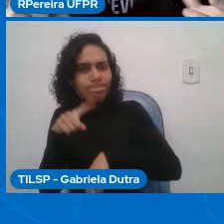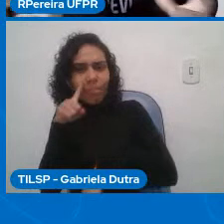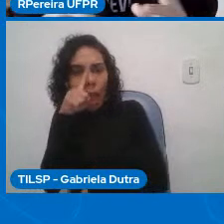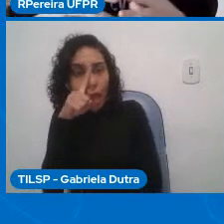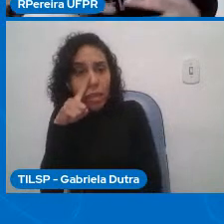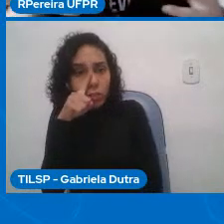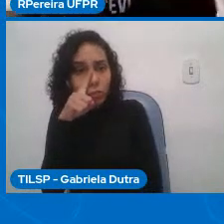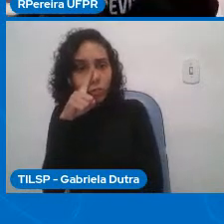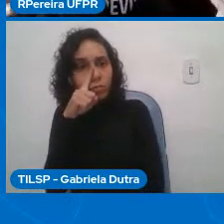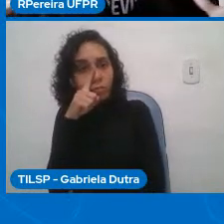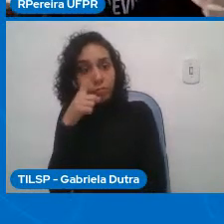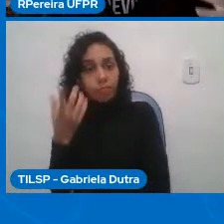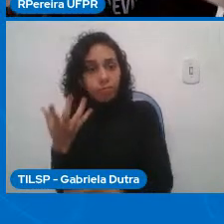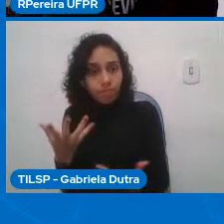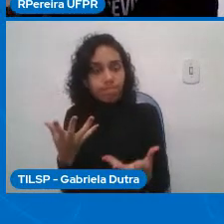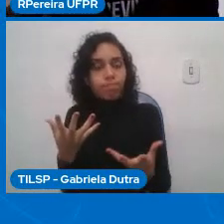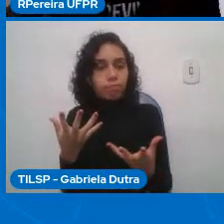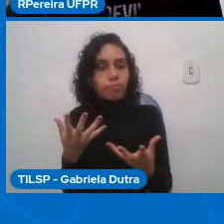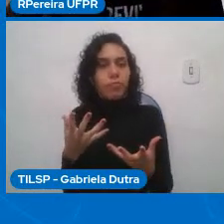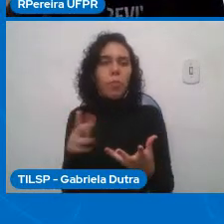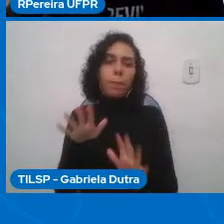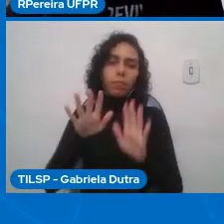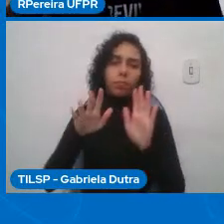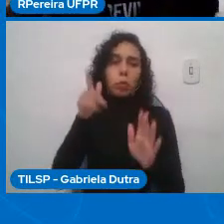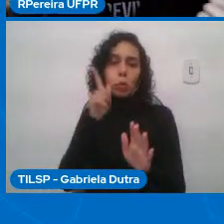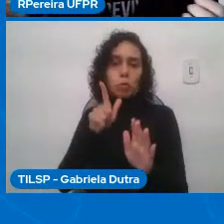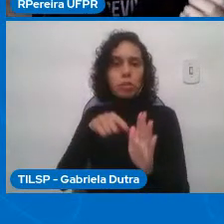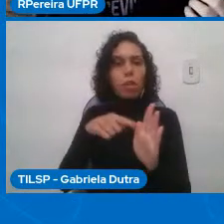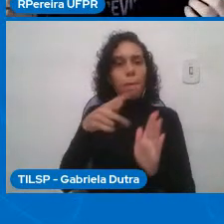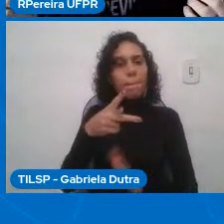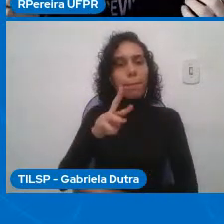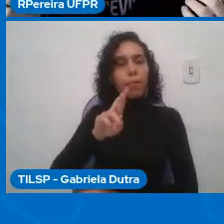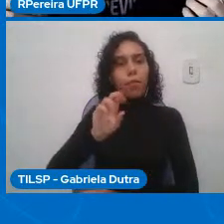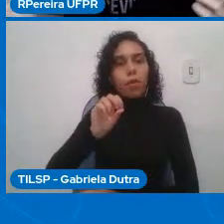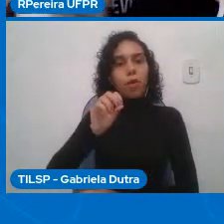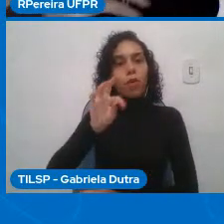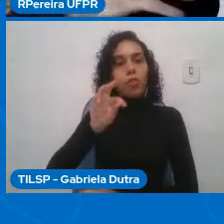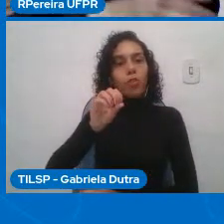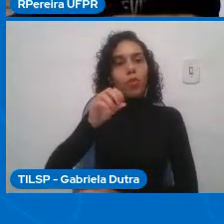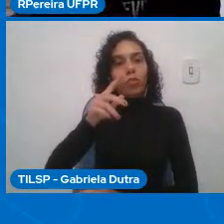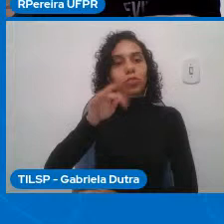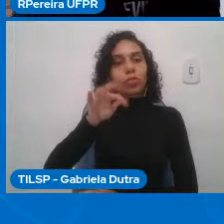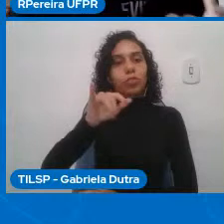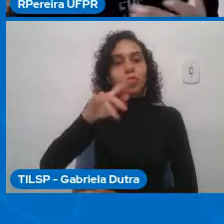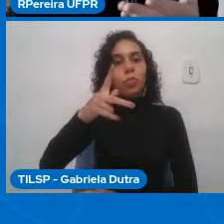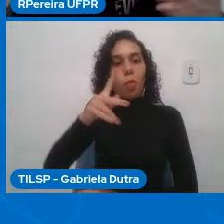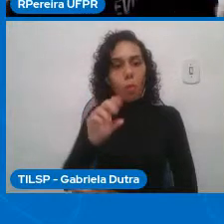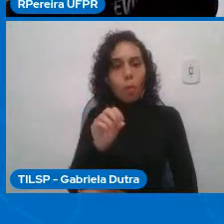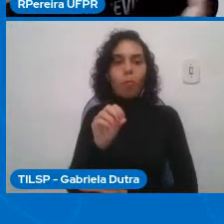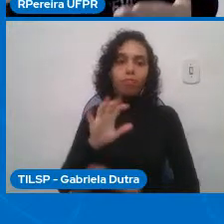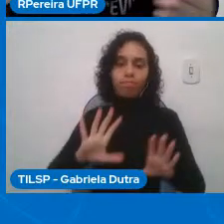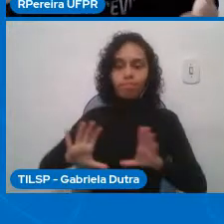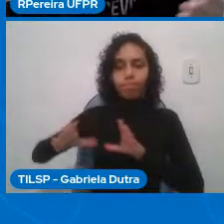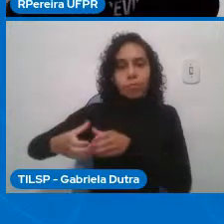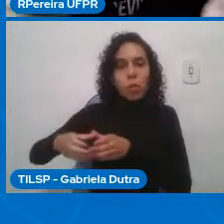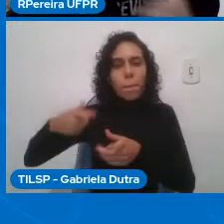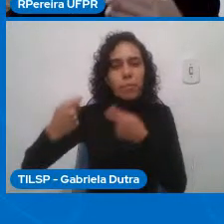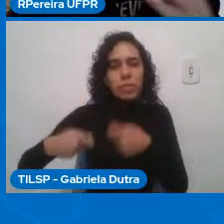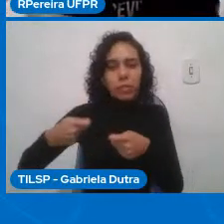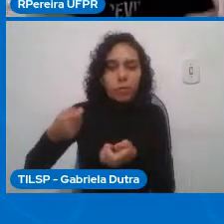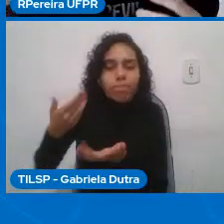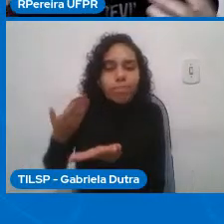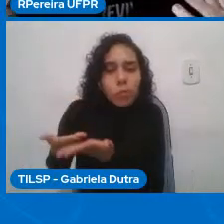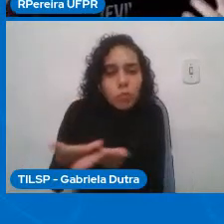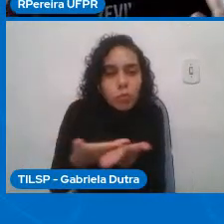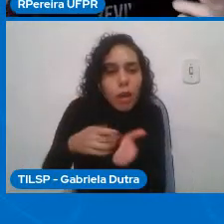protótipo a equipe teve que estudar a questão da violência contra a mulher estudar os estudar as